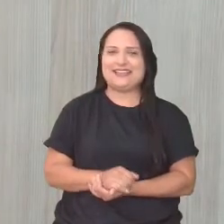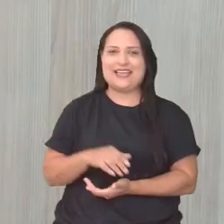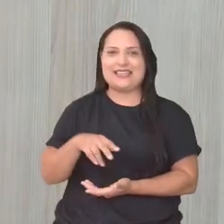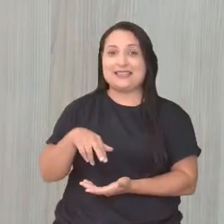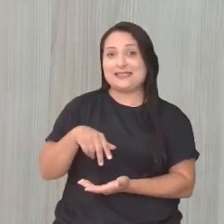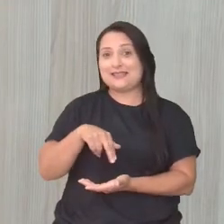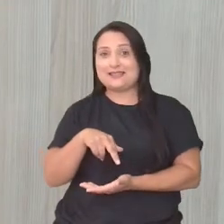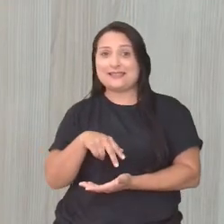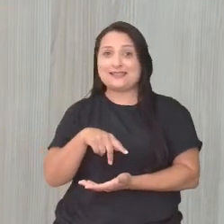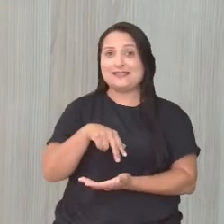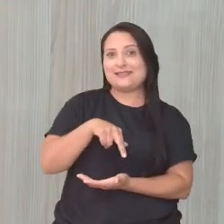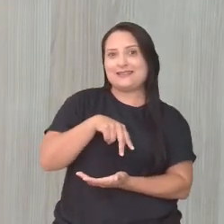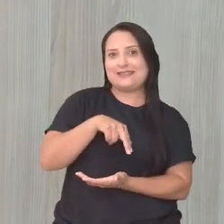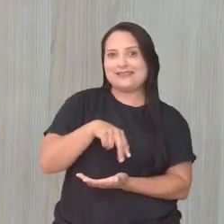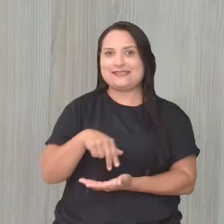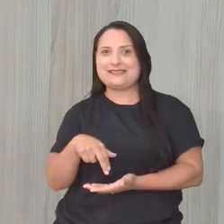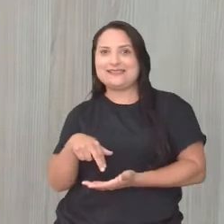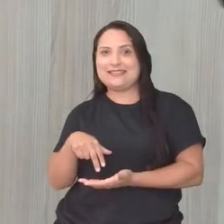Não,